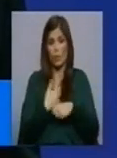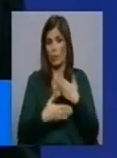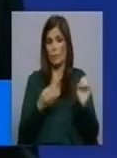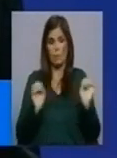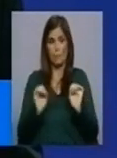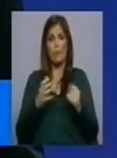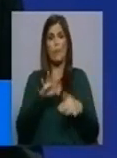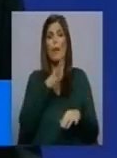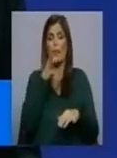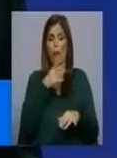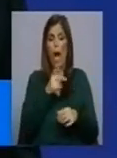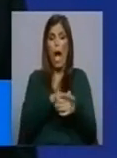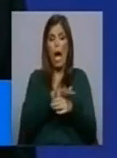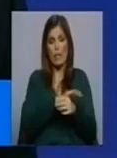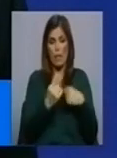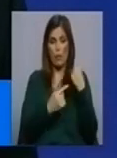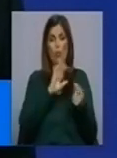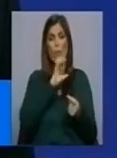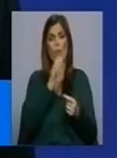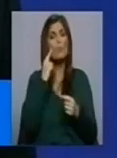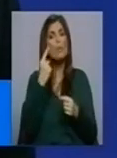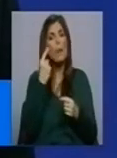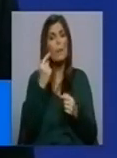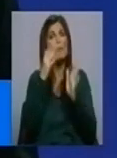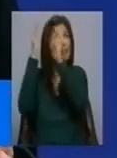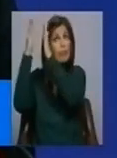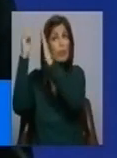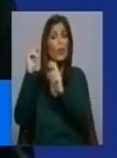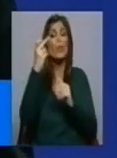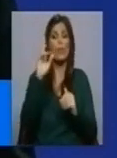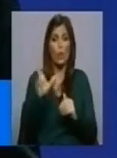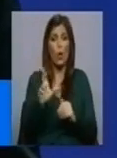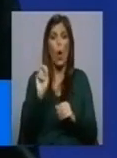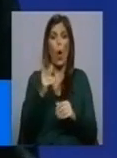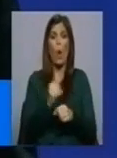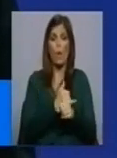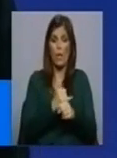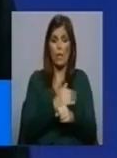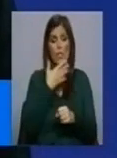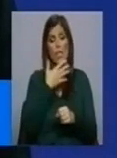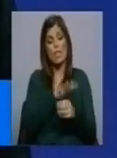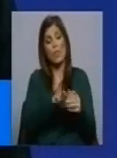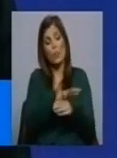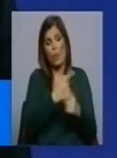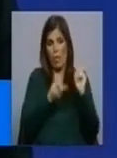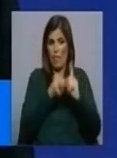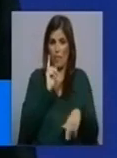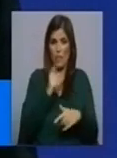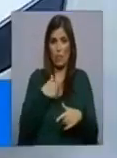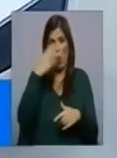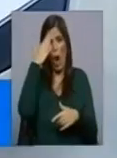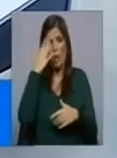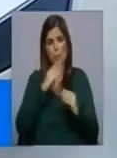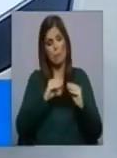que relativamente a áreas do país, principalmente no interior ou nas ilhas, onde a situação é diferente, haja um